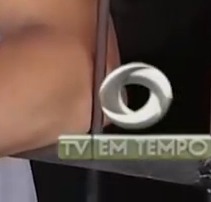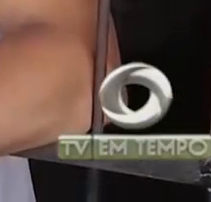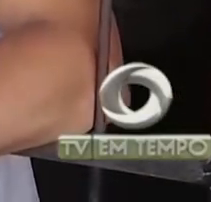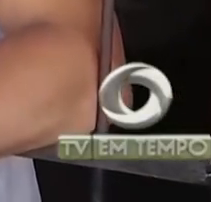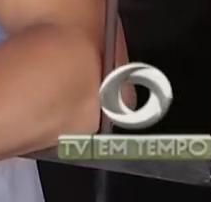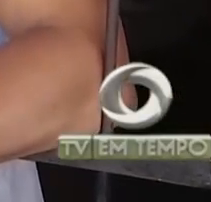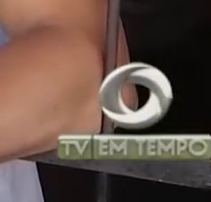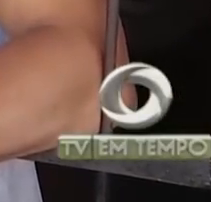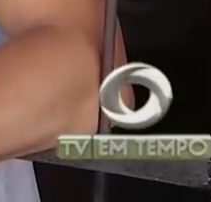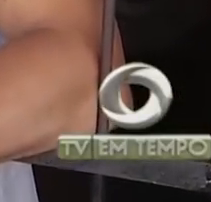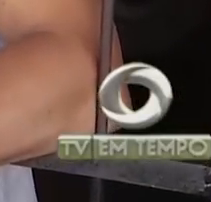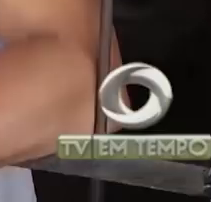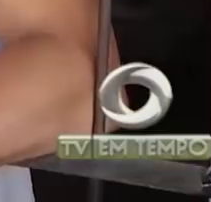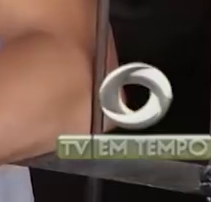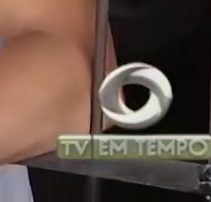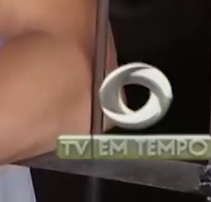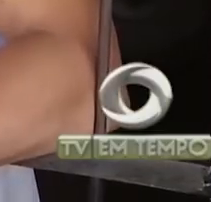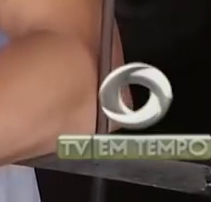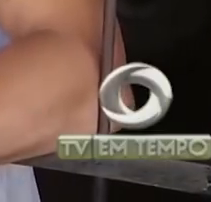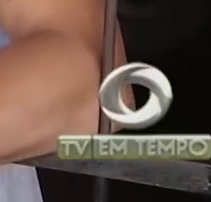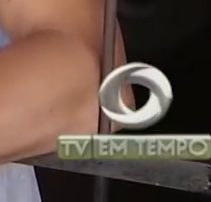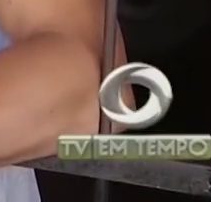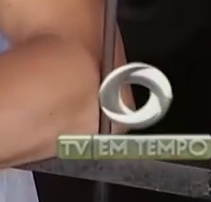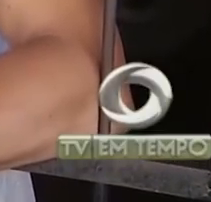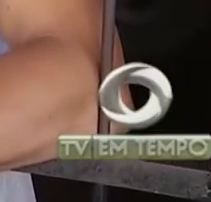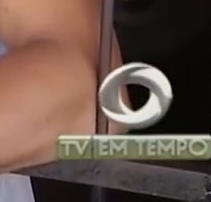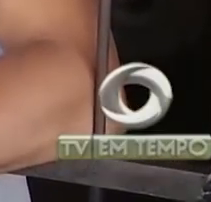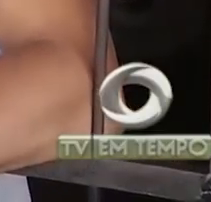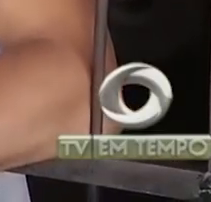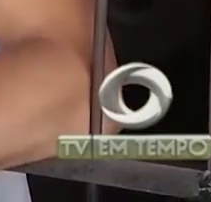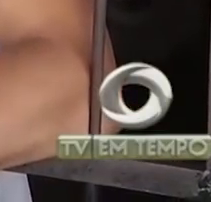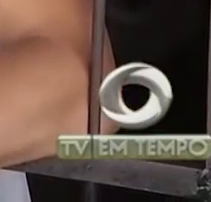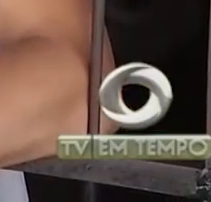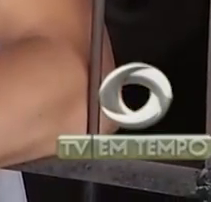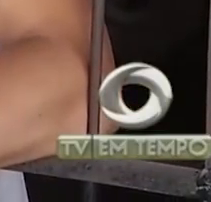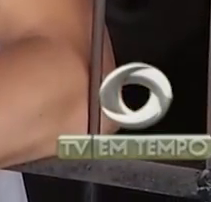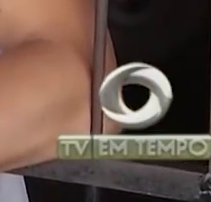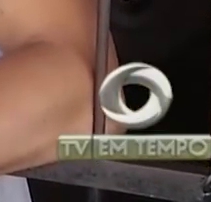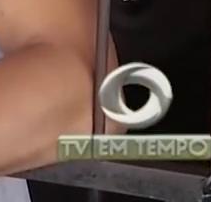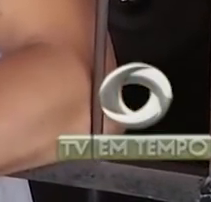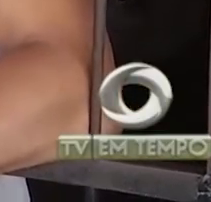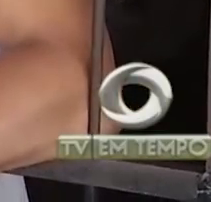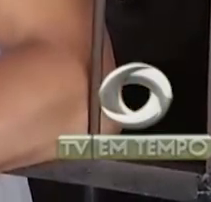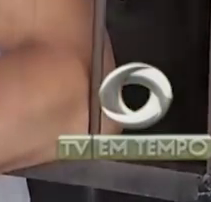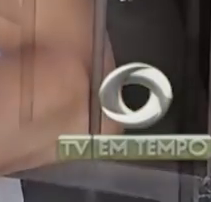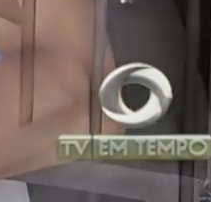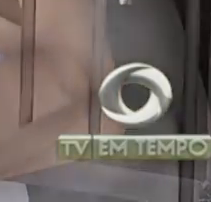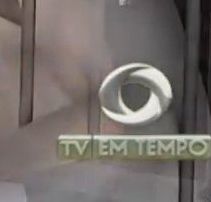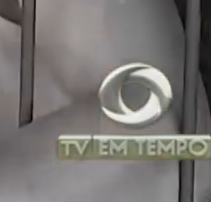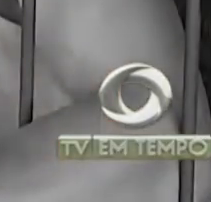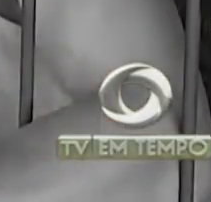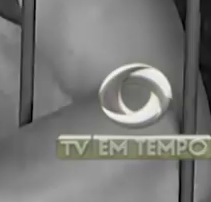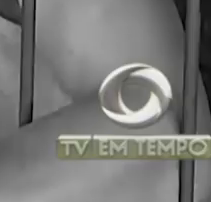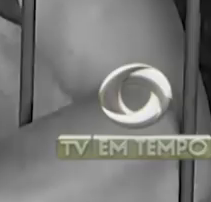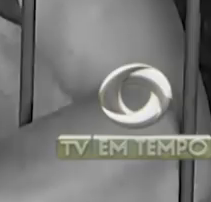mesmo perdendo vendas, do que a gente deixar o pessoal entrar, entendeu? Ou seja, a gente trabalha com medo.